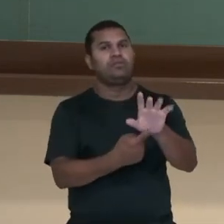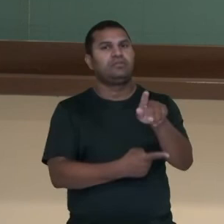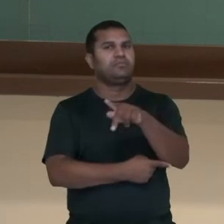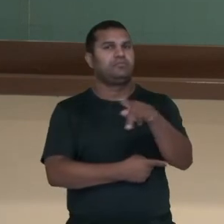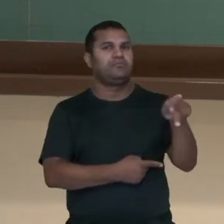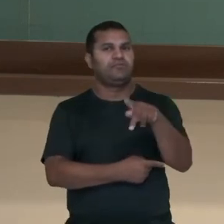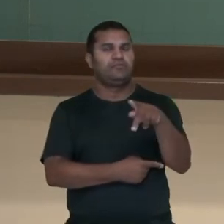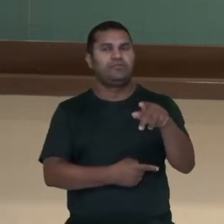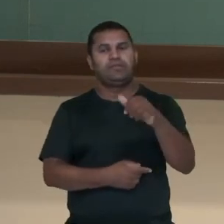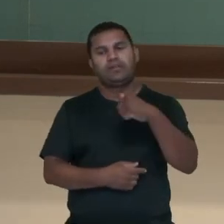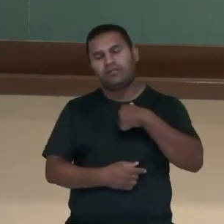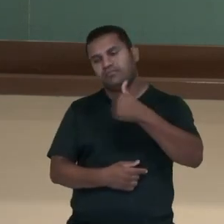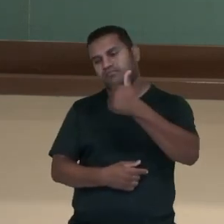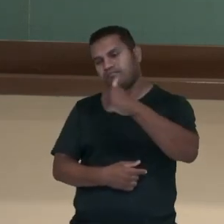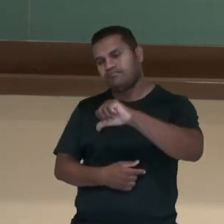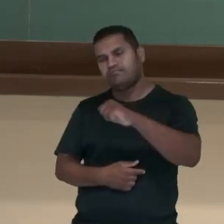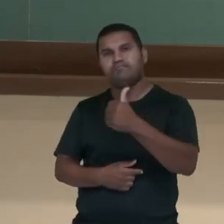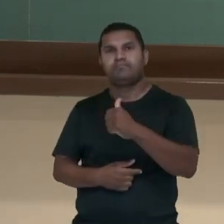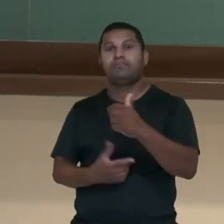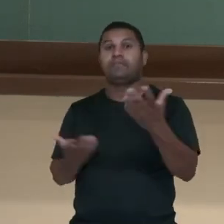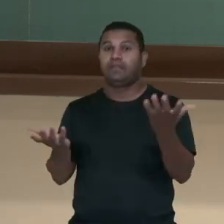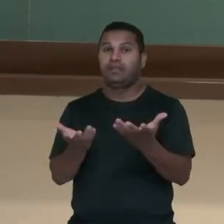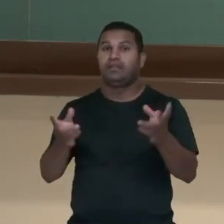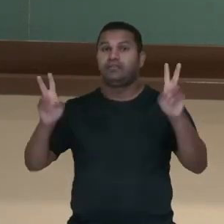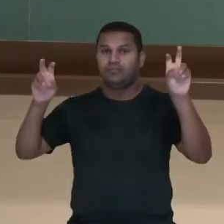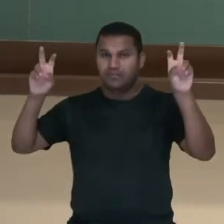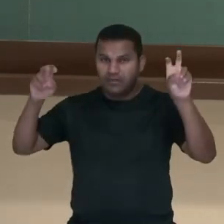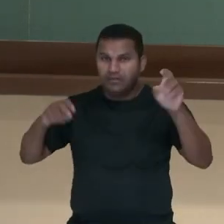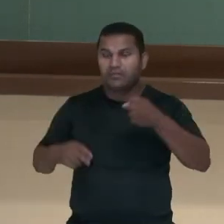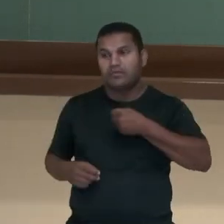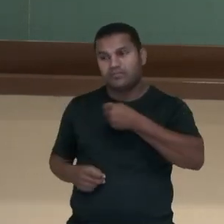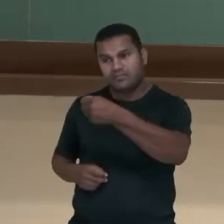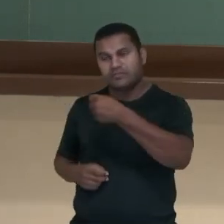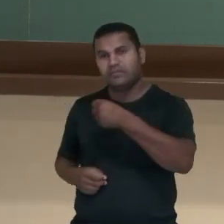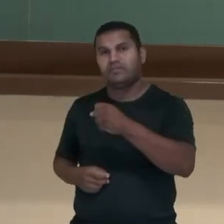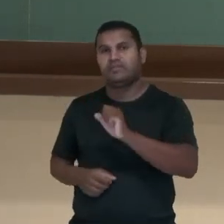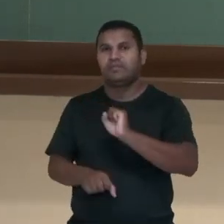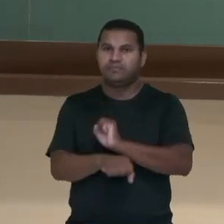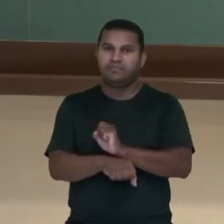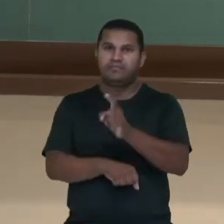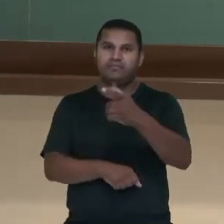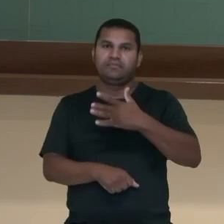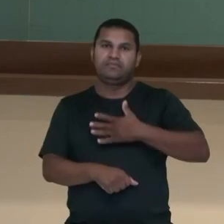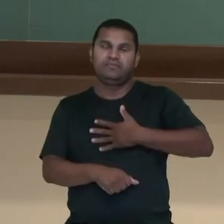vídeo, falando sobre entrevista, espero que vocês tenham gostado. Até breve!